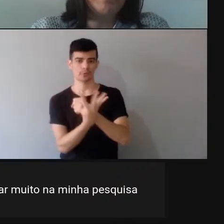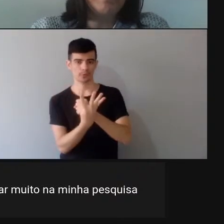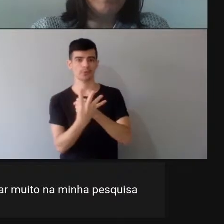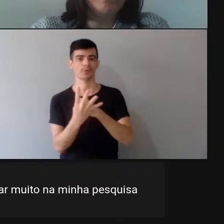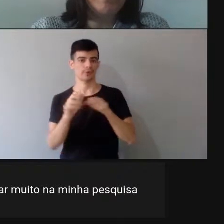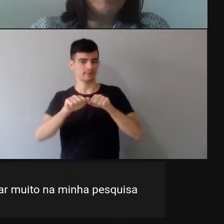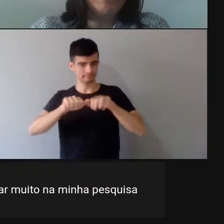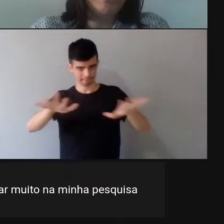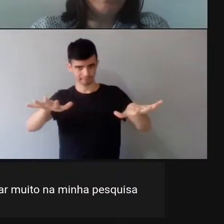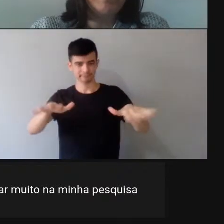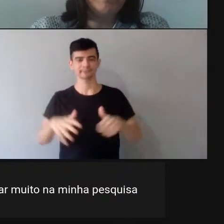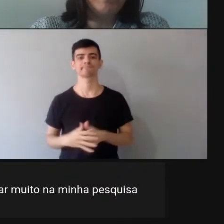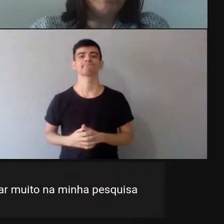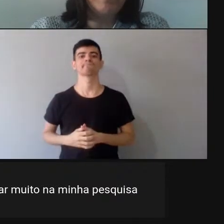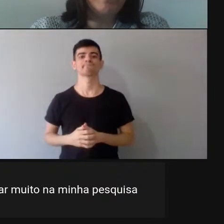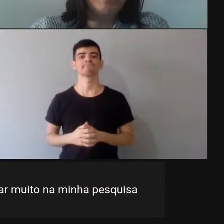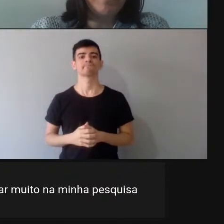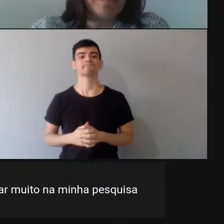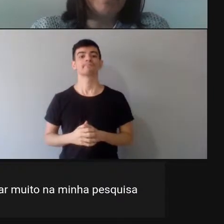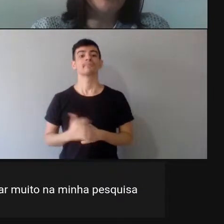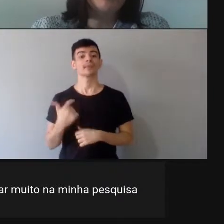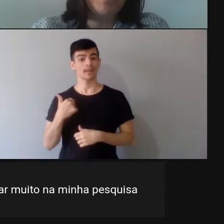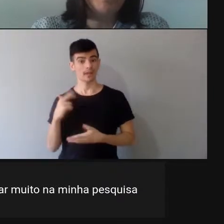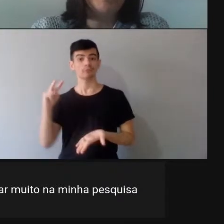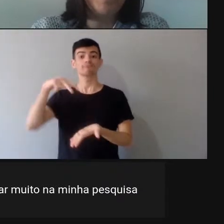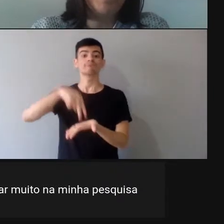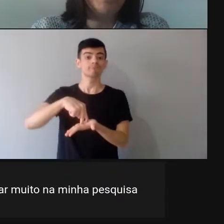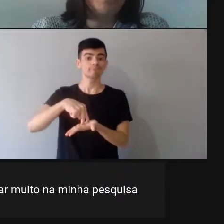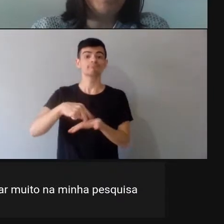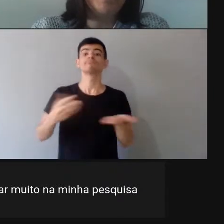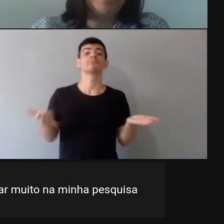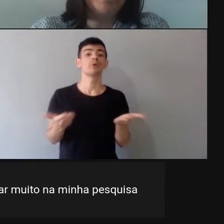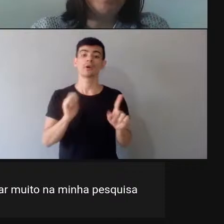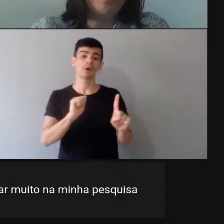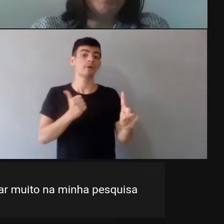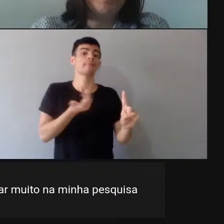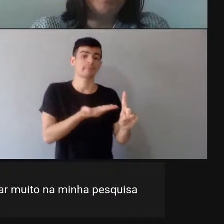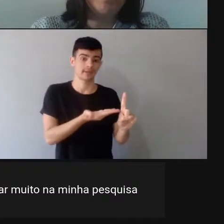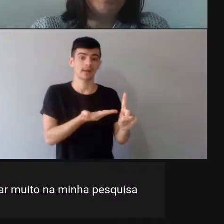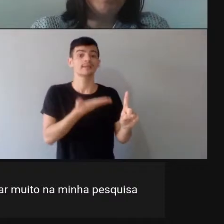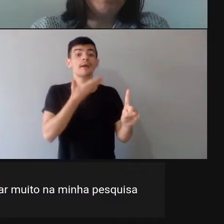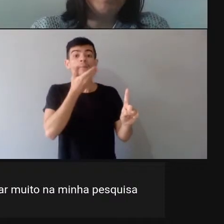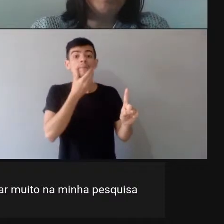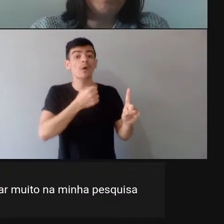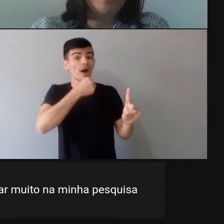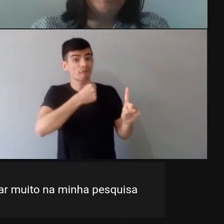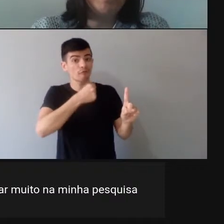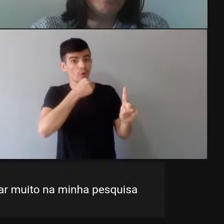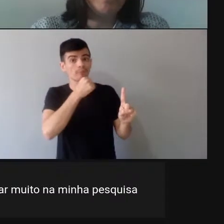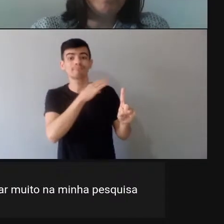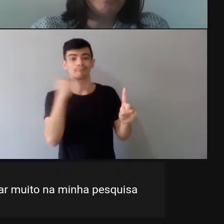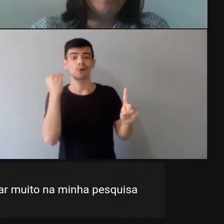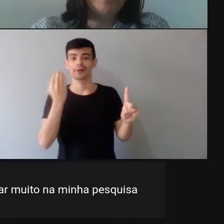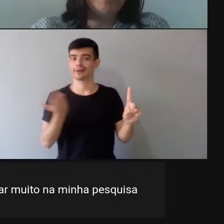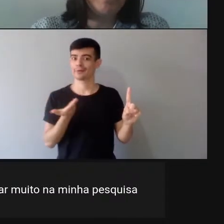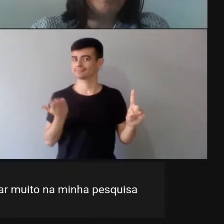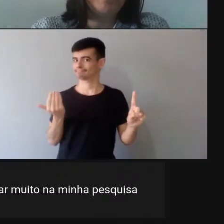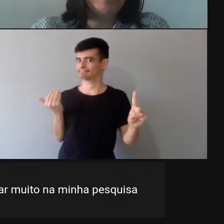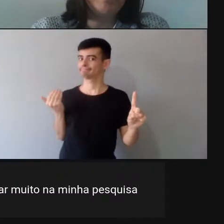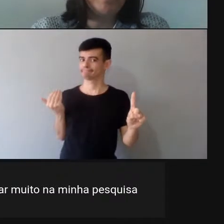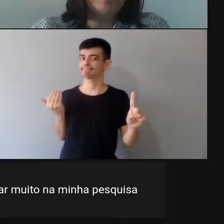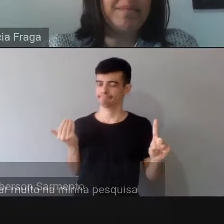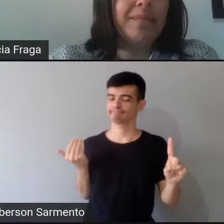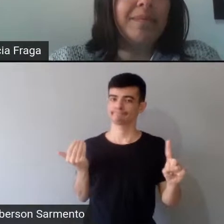eu dedico essa minha participação ao meu, ao meu avô, que se foi nessa pandemia, e aqui fica a minha homenagem a ele,